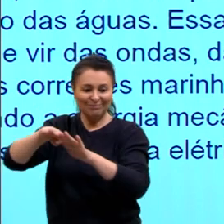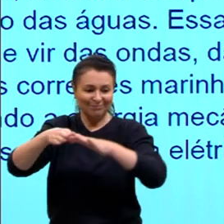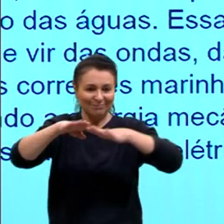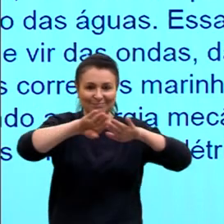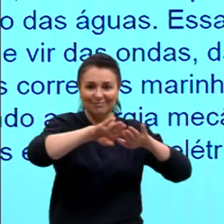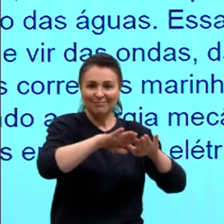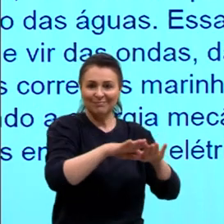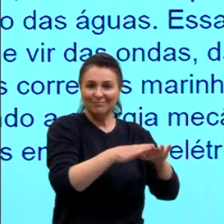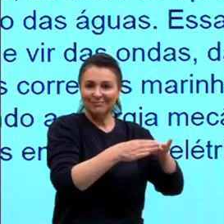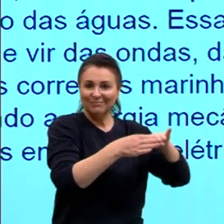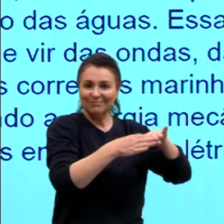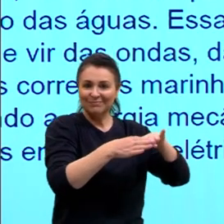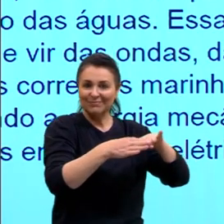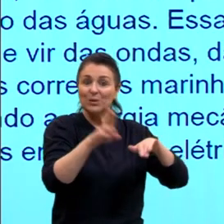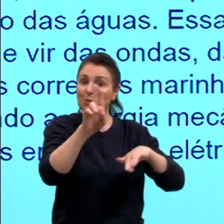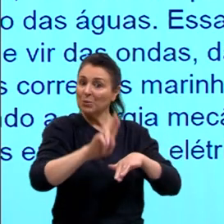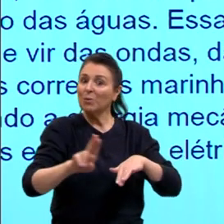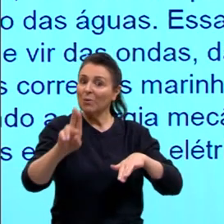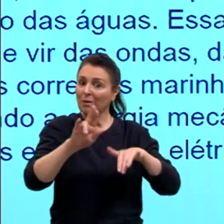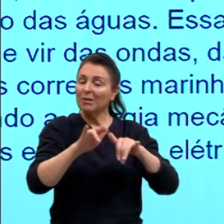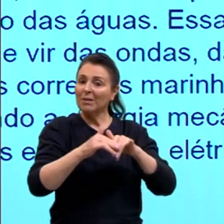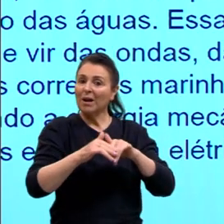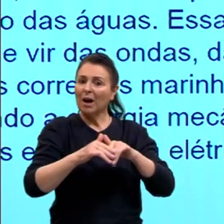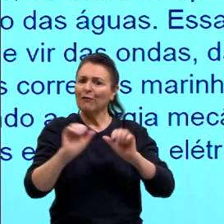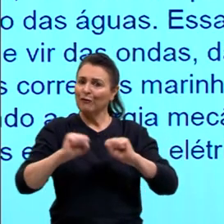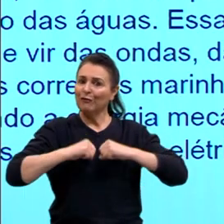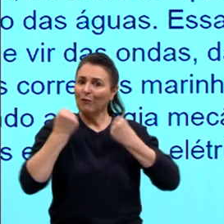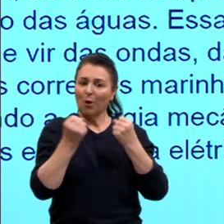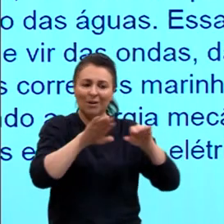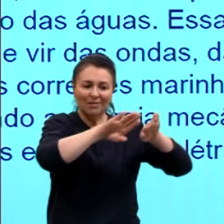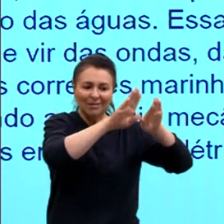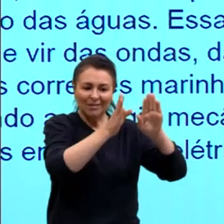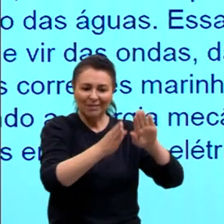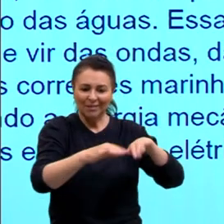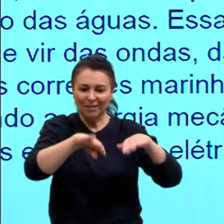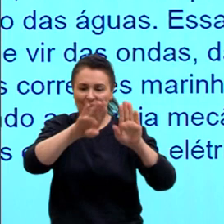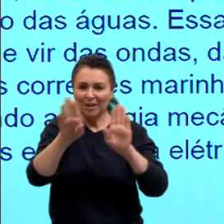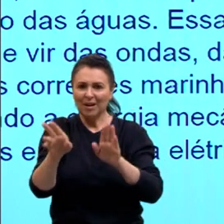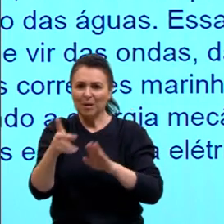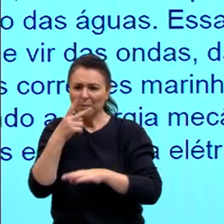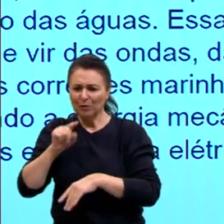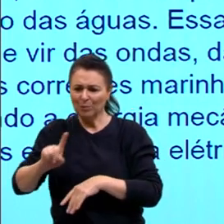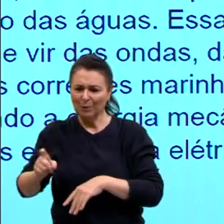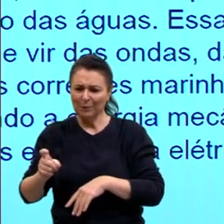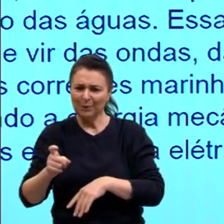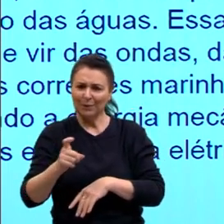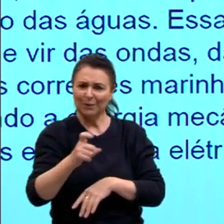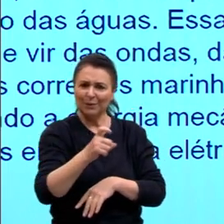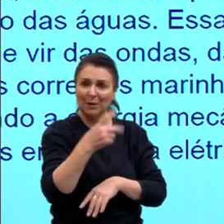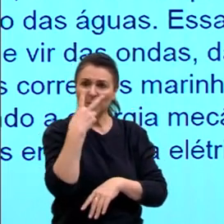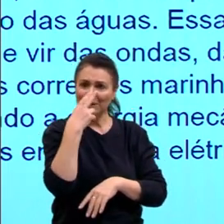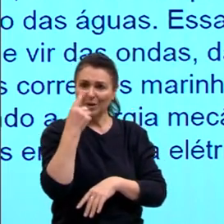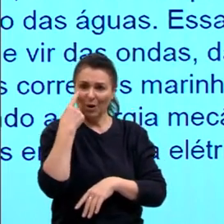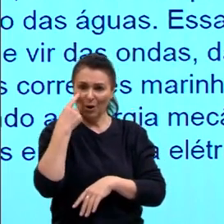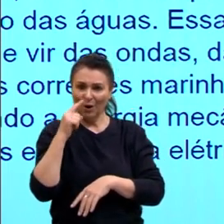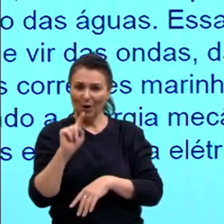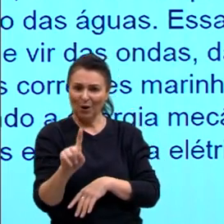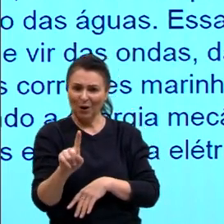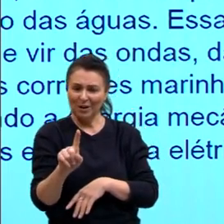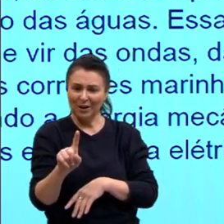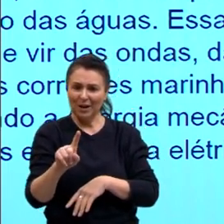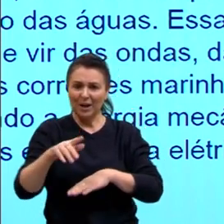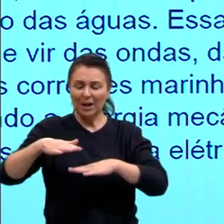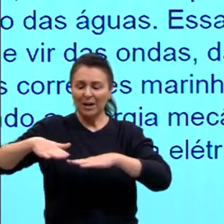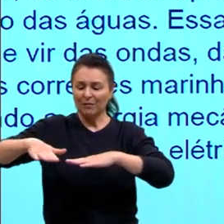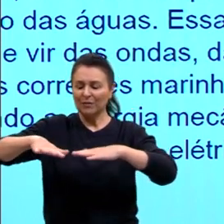um, um, uma minhoca ali, né, ele fica, né, boiando nessa, nessas